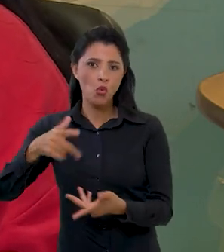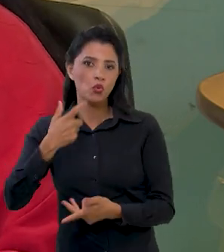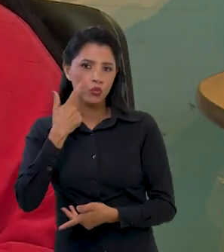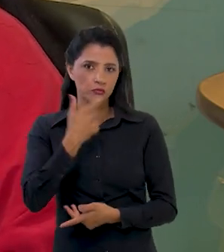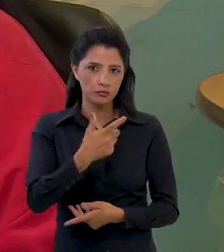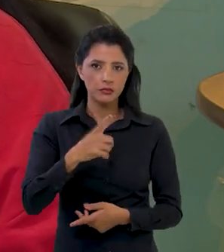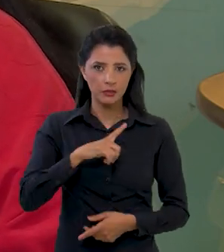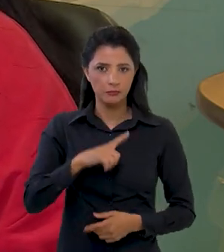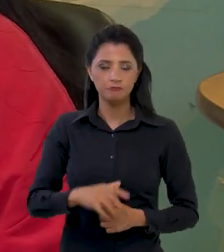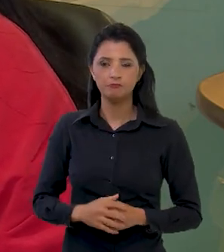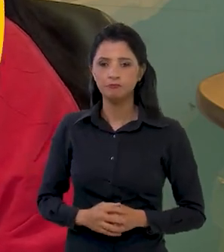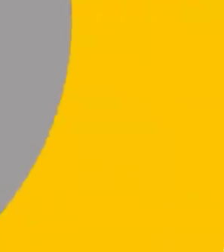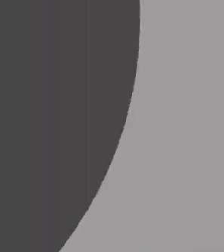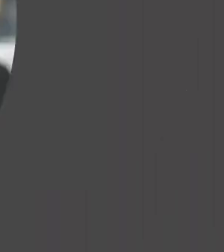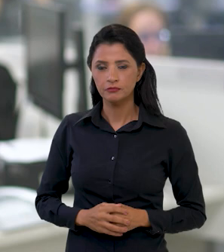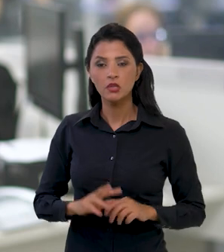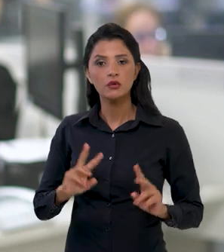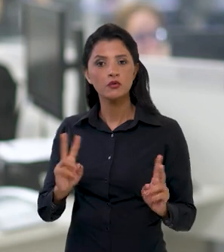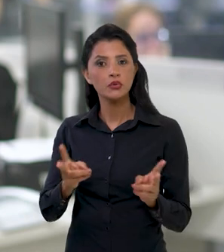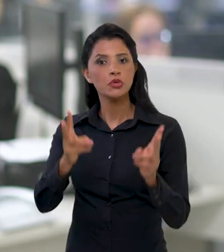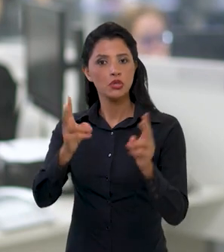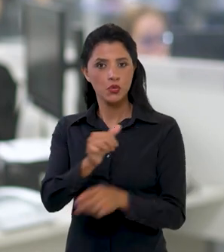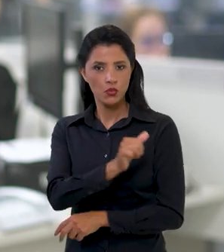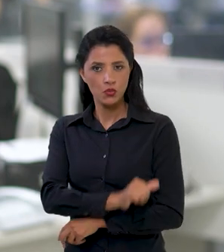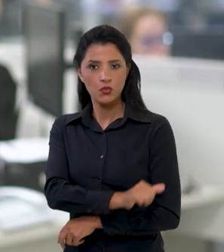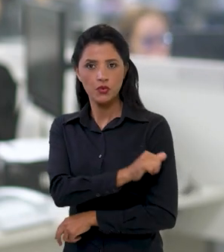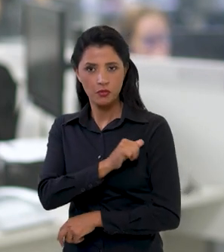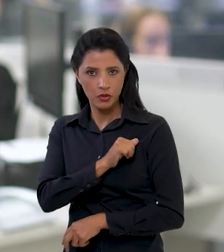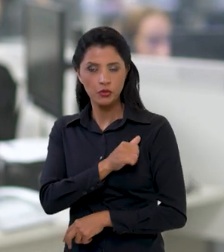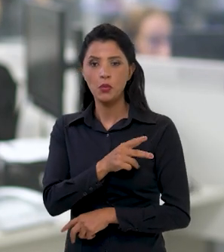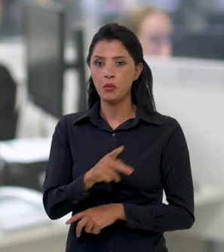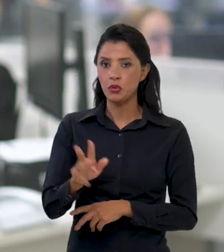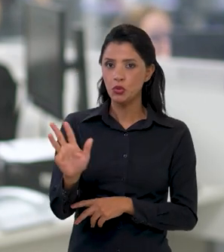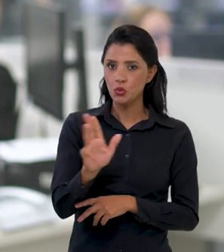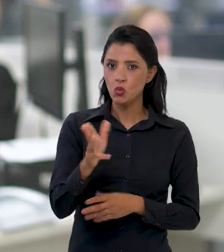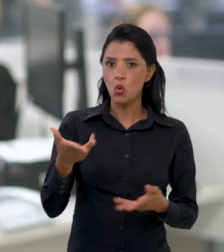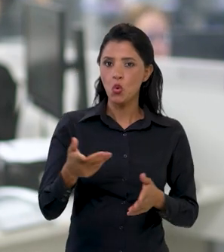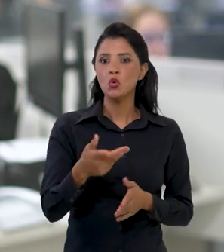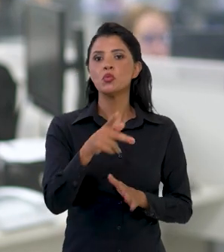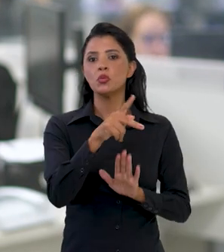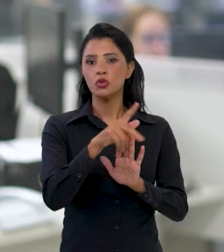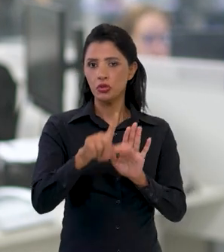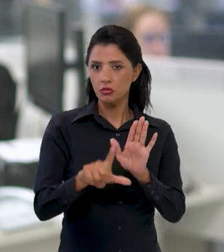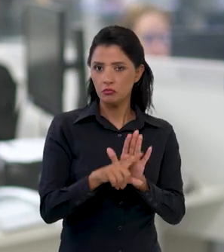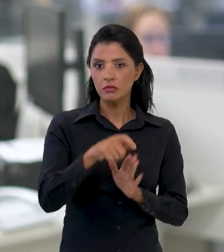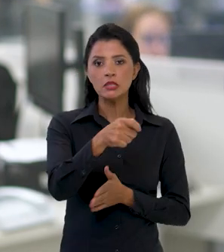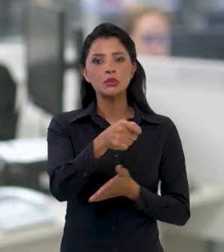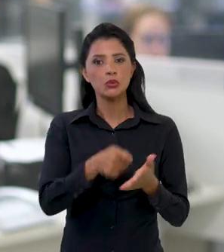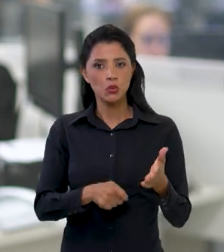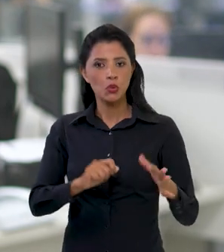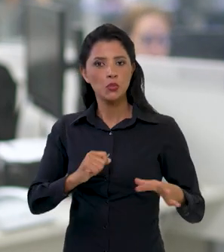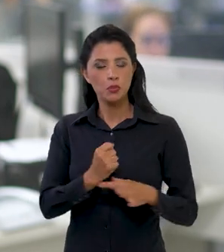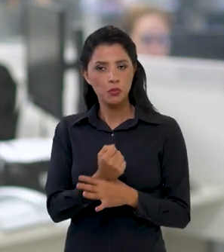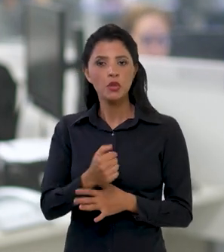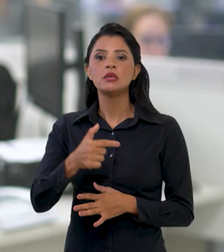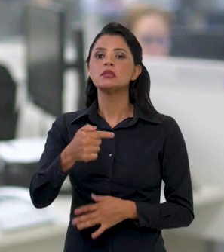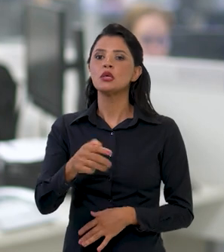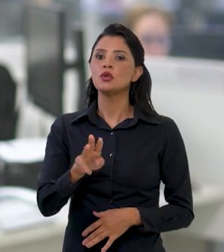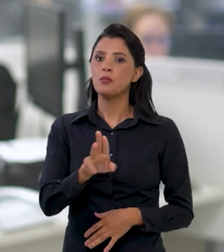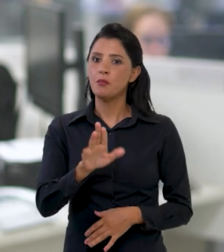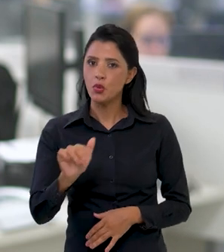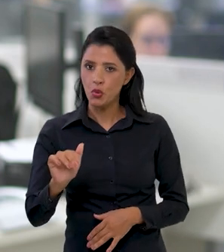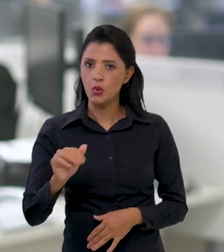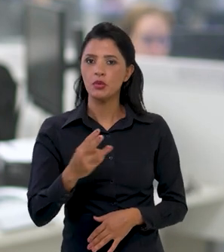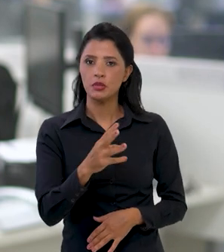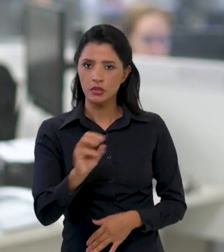interessa para o mundo inteiro. Valorização da enfermagem. O presidente Lula assinou um projeto de lei que garante verba de